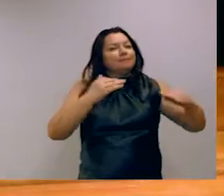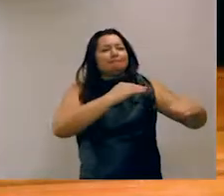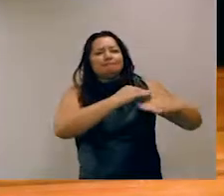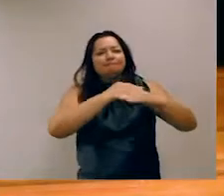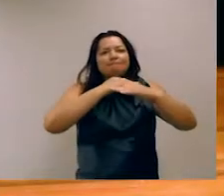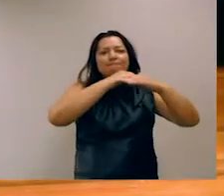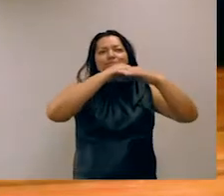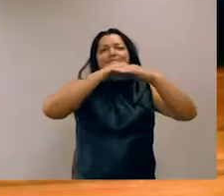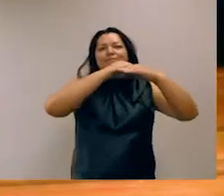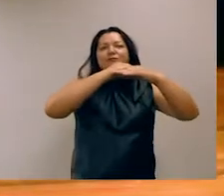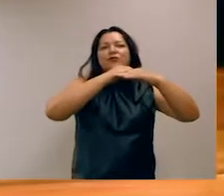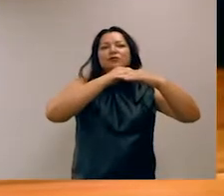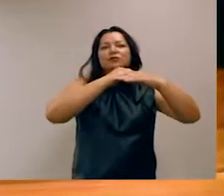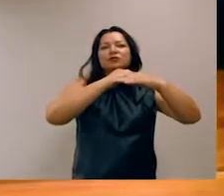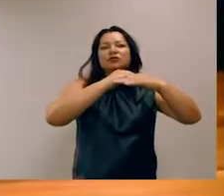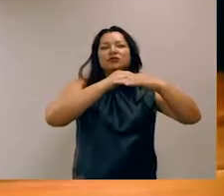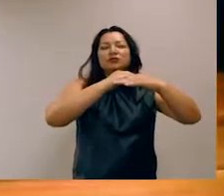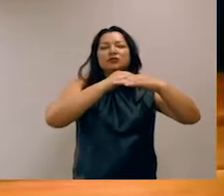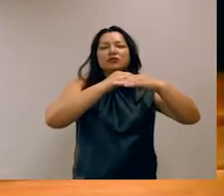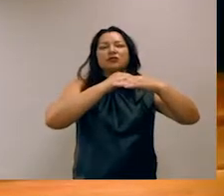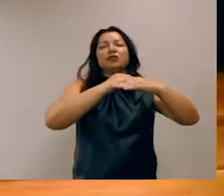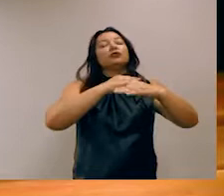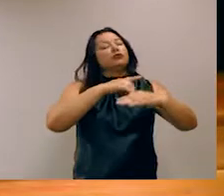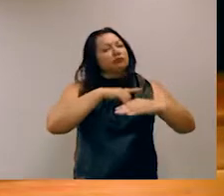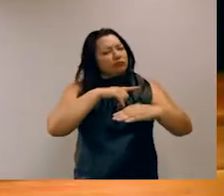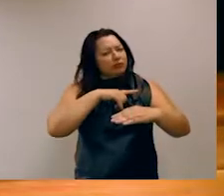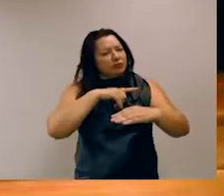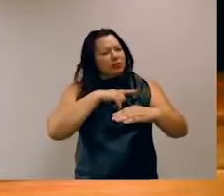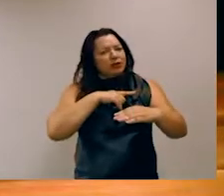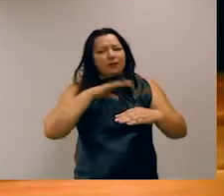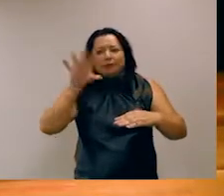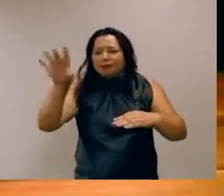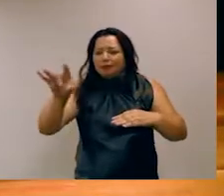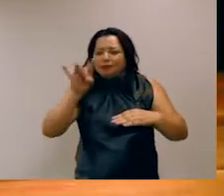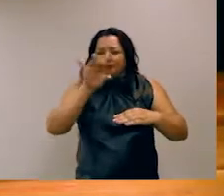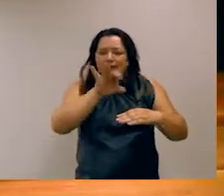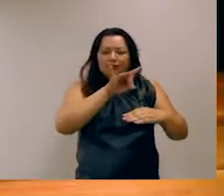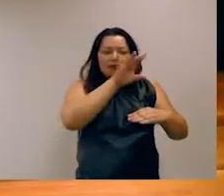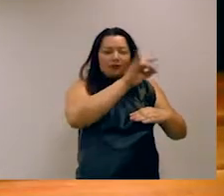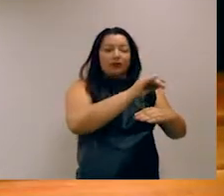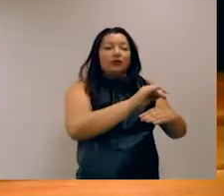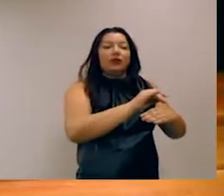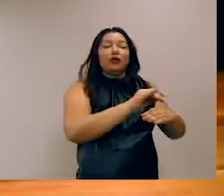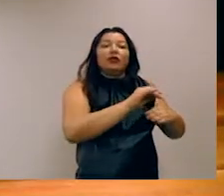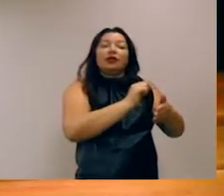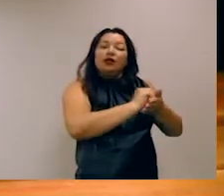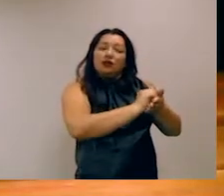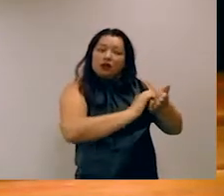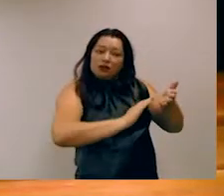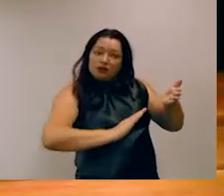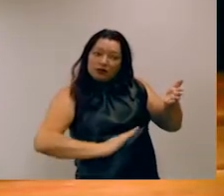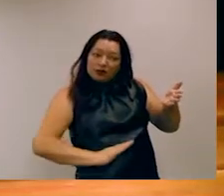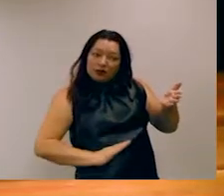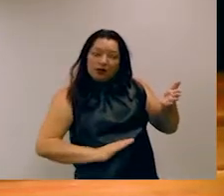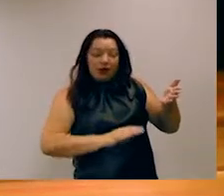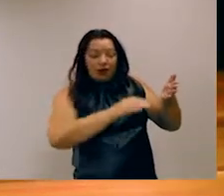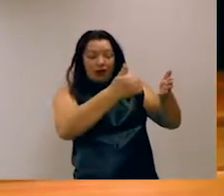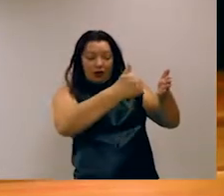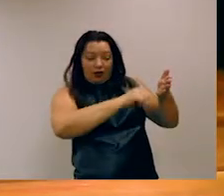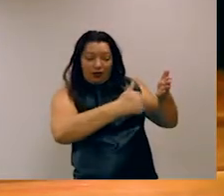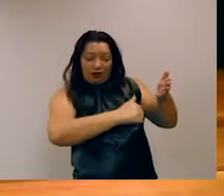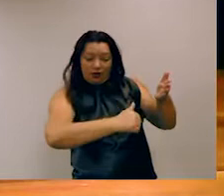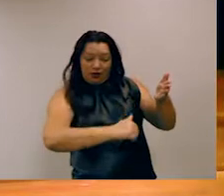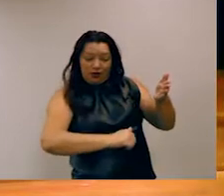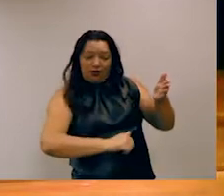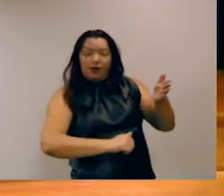tarefas te interessam. E aí você pega cada uma dessas tarefas, você avalia o seu modelo para realizar aquela tarefa.